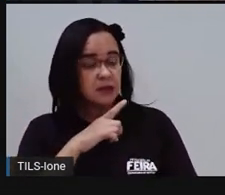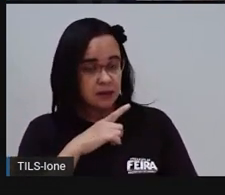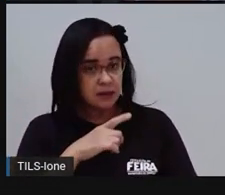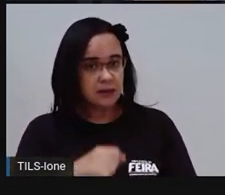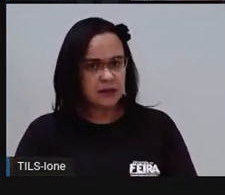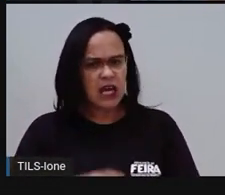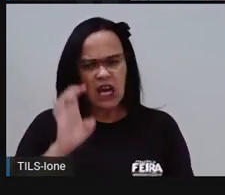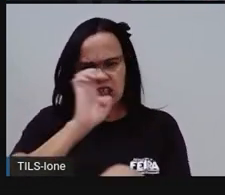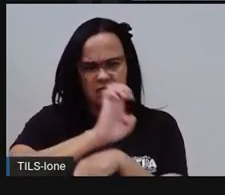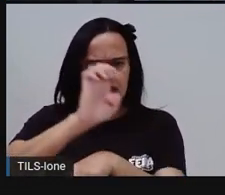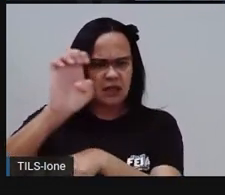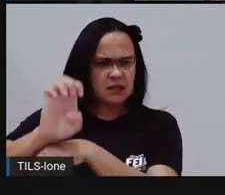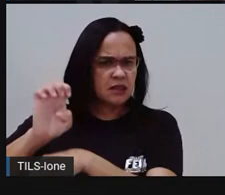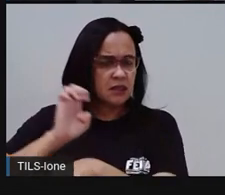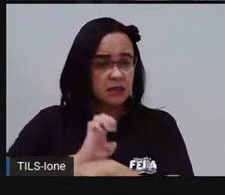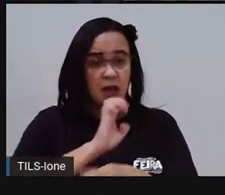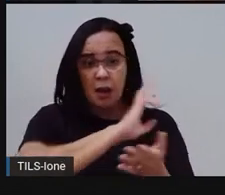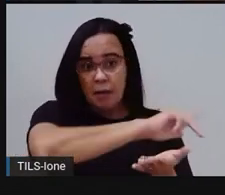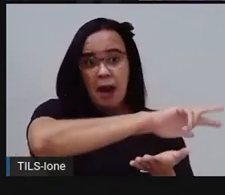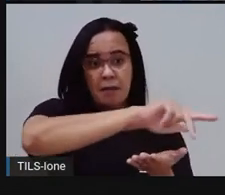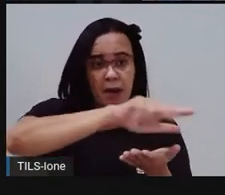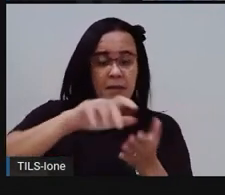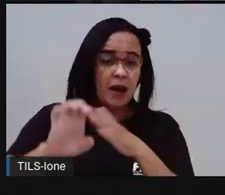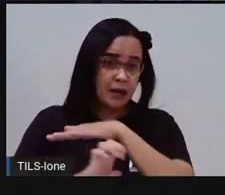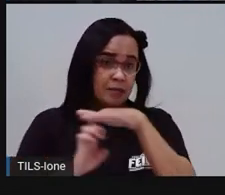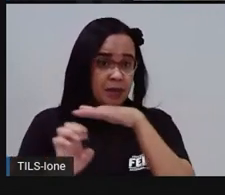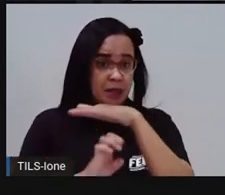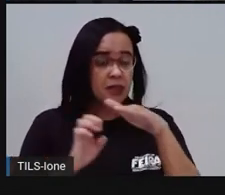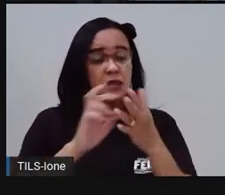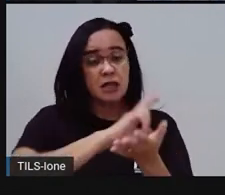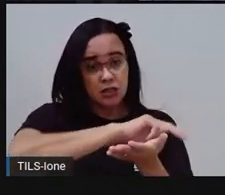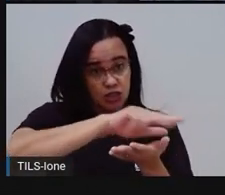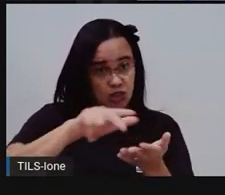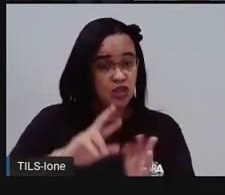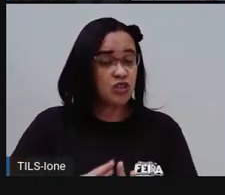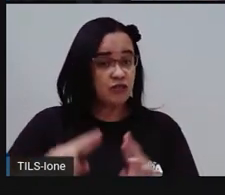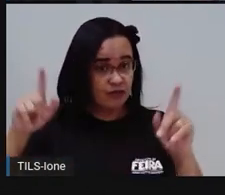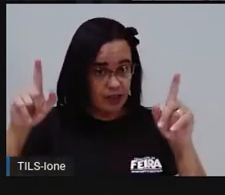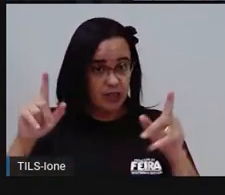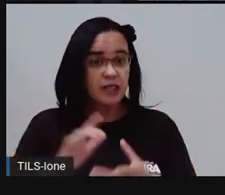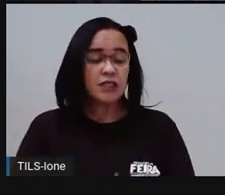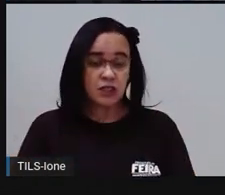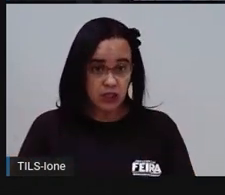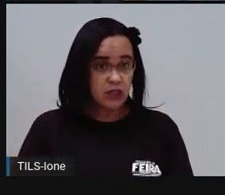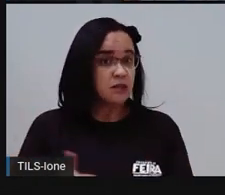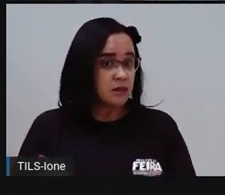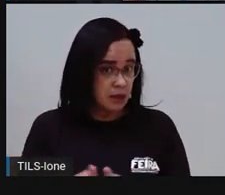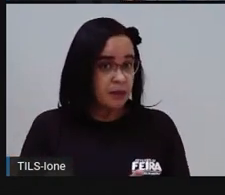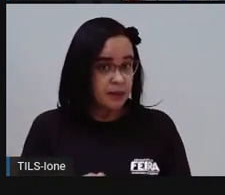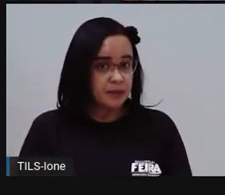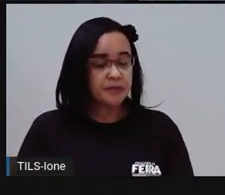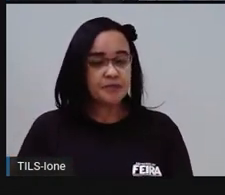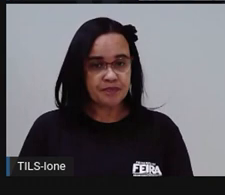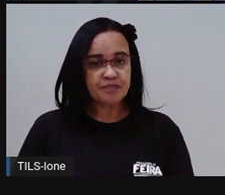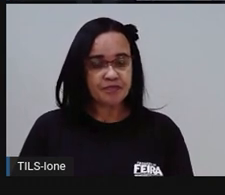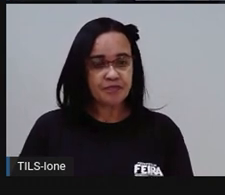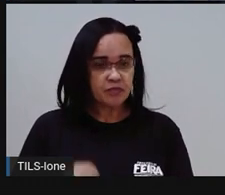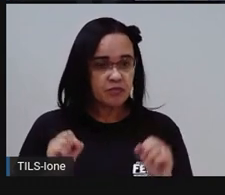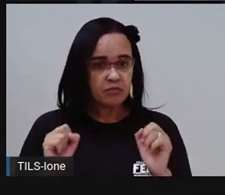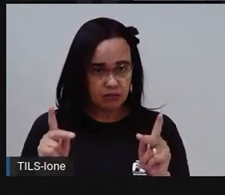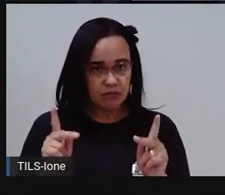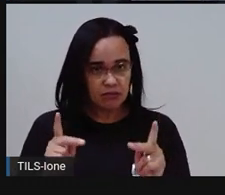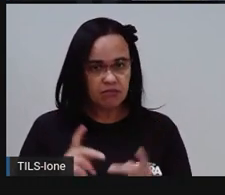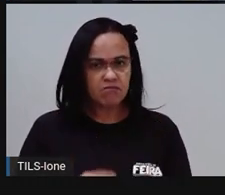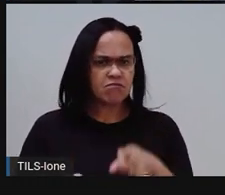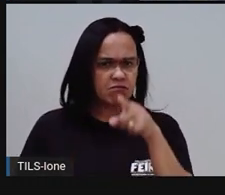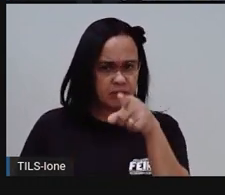outras empresas que fazem esse trabalho de pegar água e levar água até a nossa casa, tá certo? Então